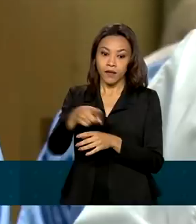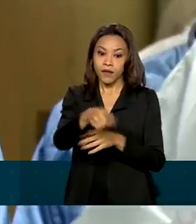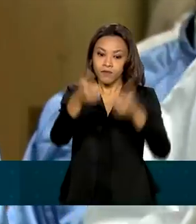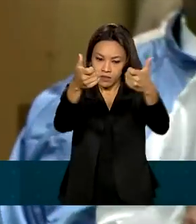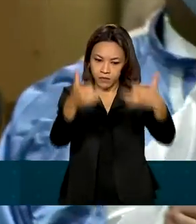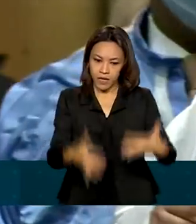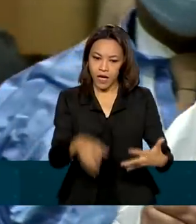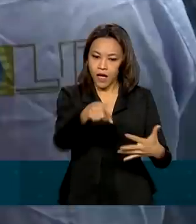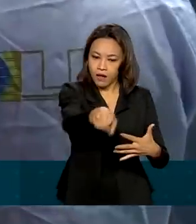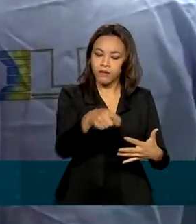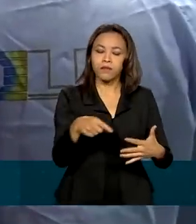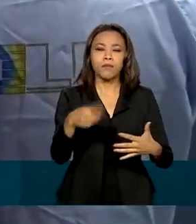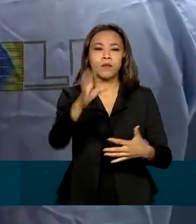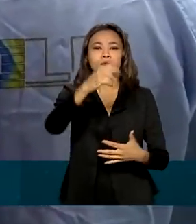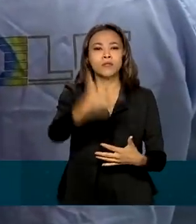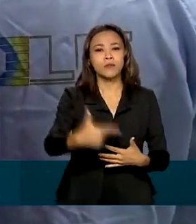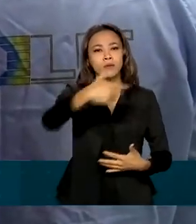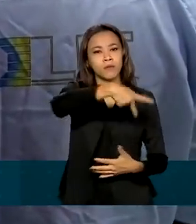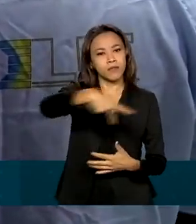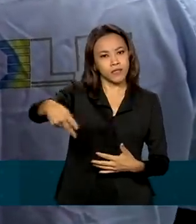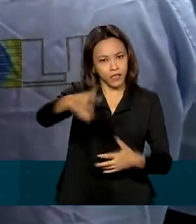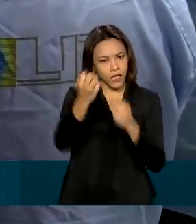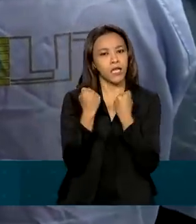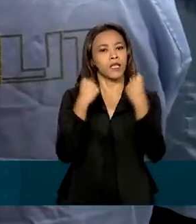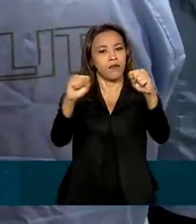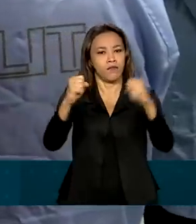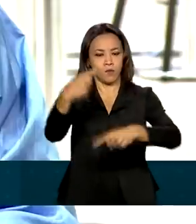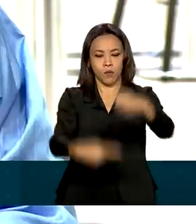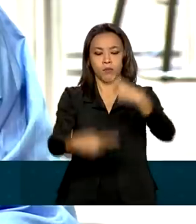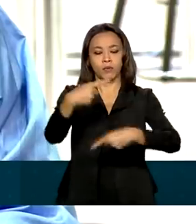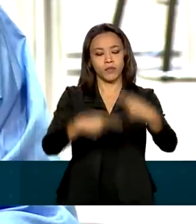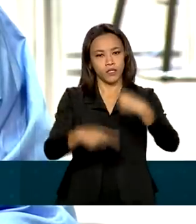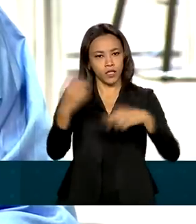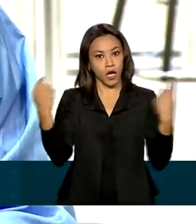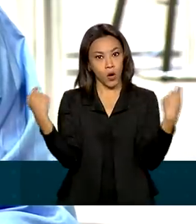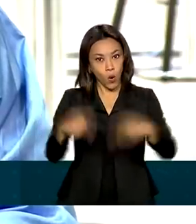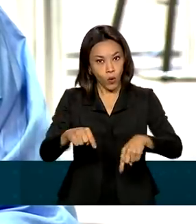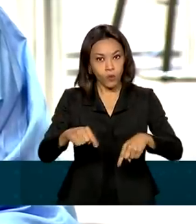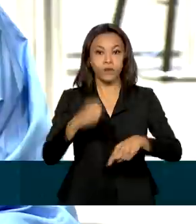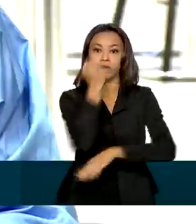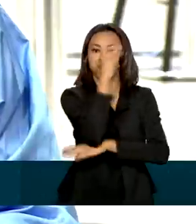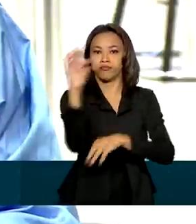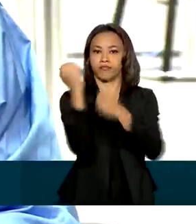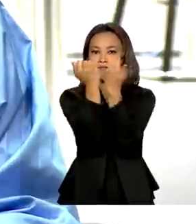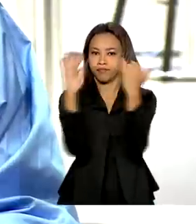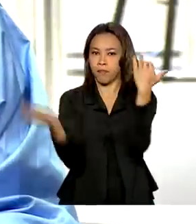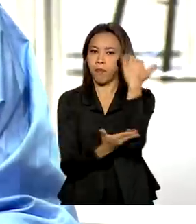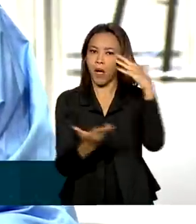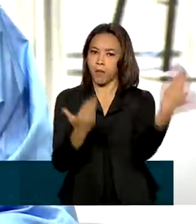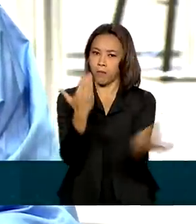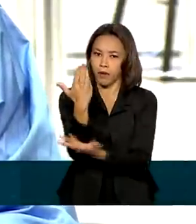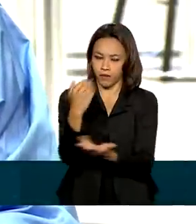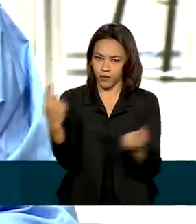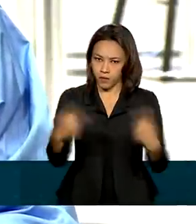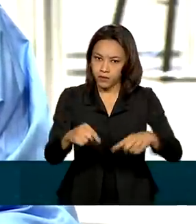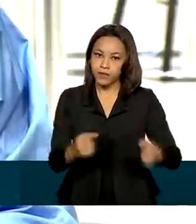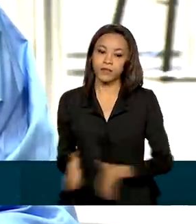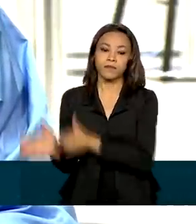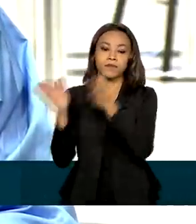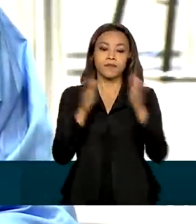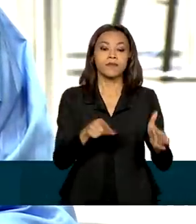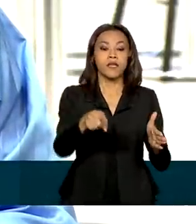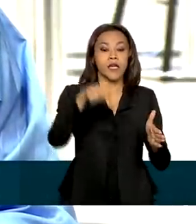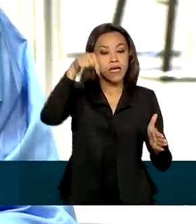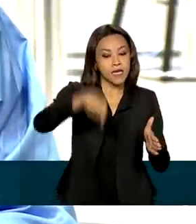Mourão, que defendeu as políticas de combate ao desmatamento ilegal. Nós iniciamos tarde o nosso trabalho de combate